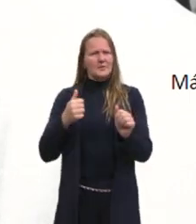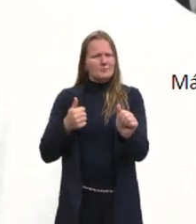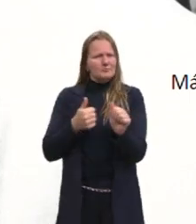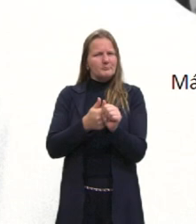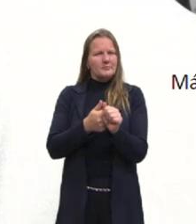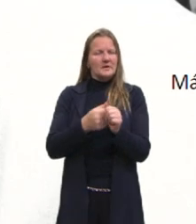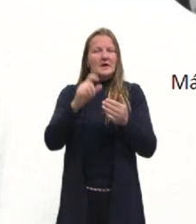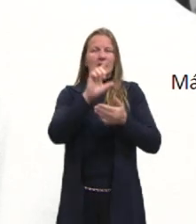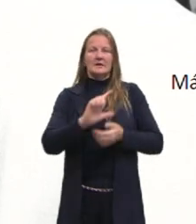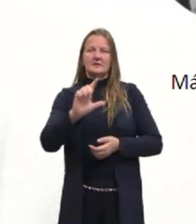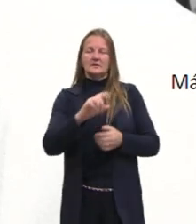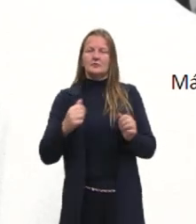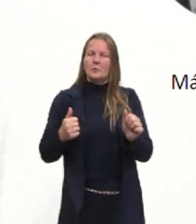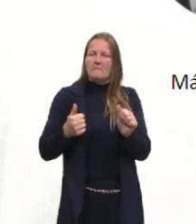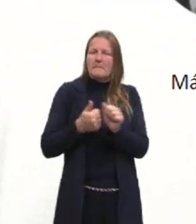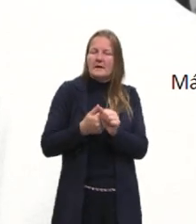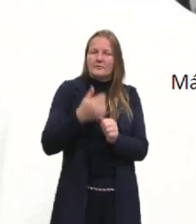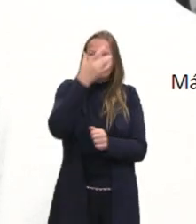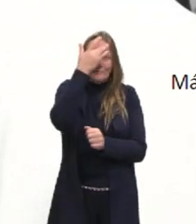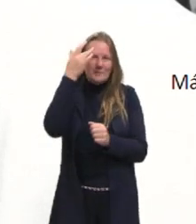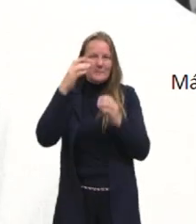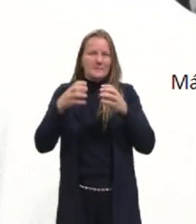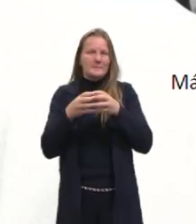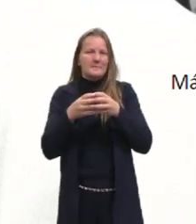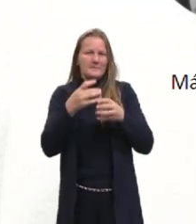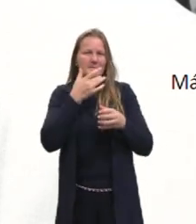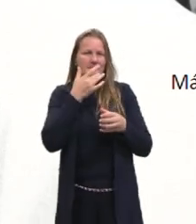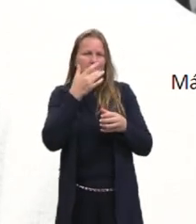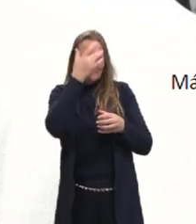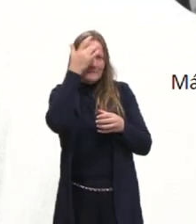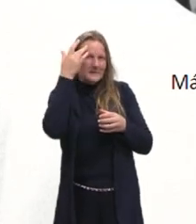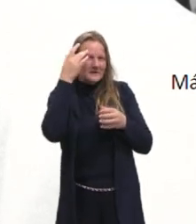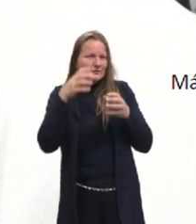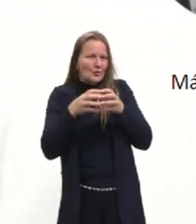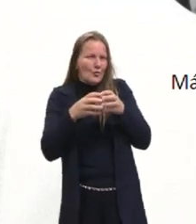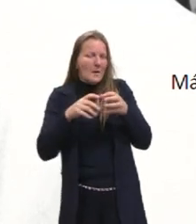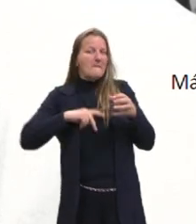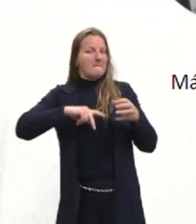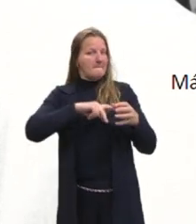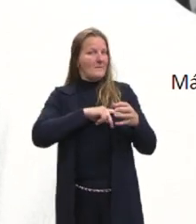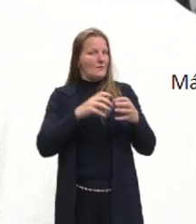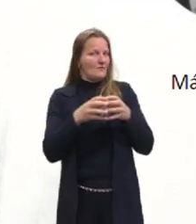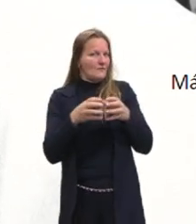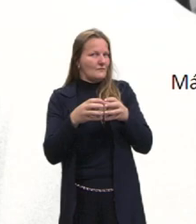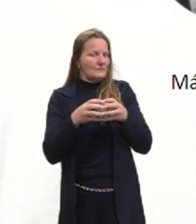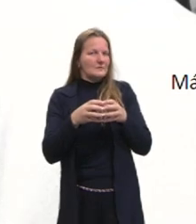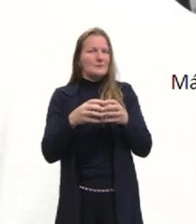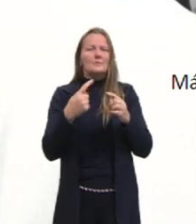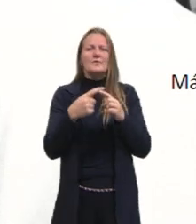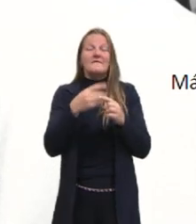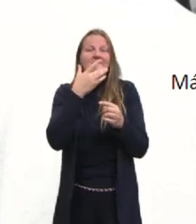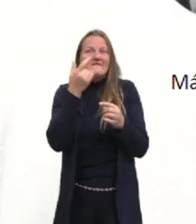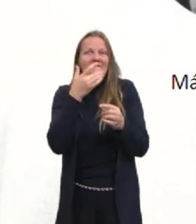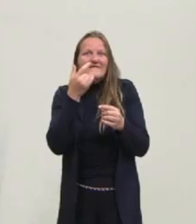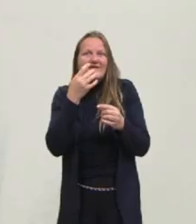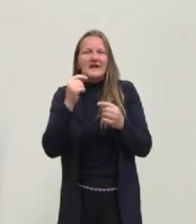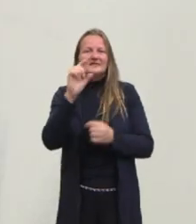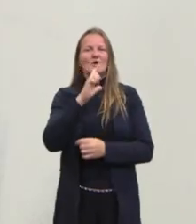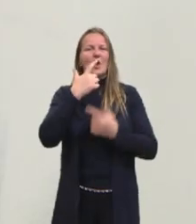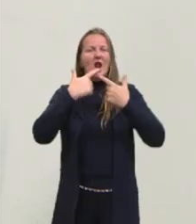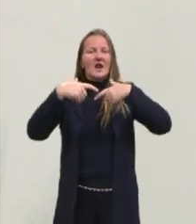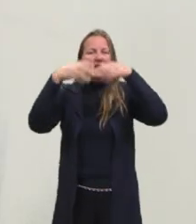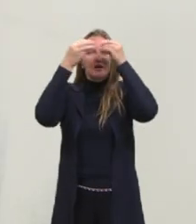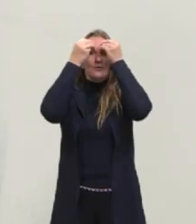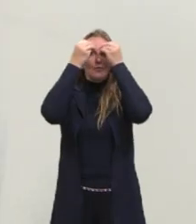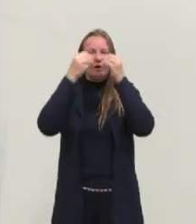Aproximar essa obra do grande público. Porque facilitando essa linguagem